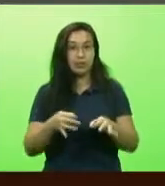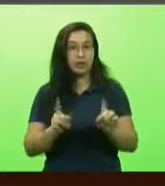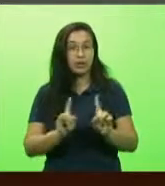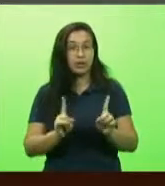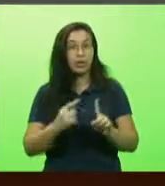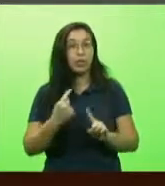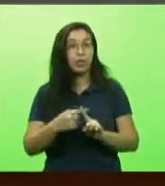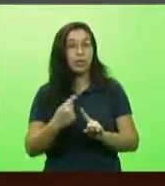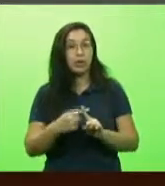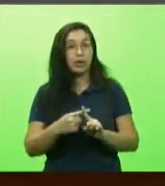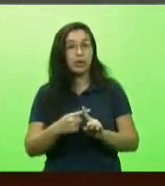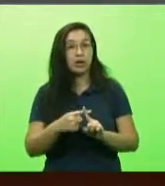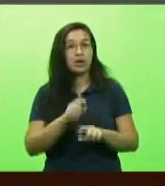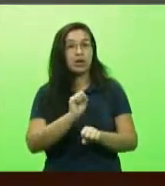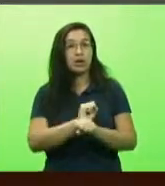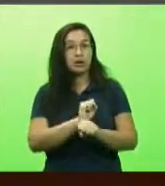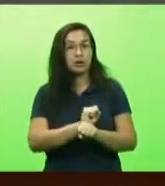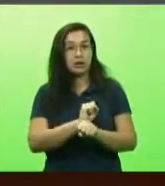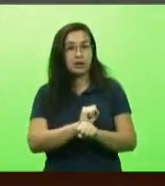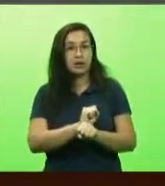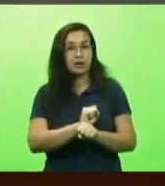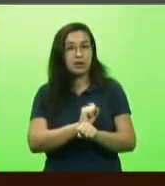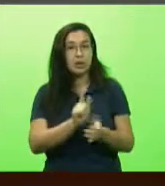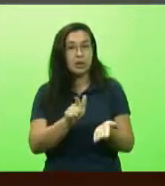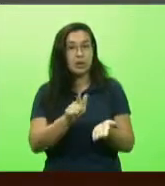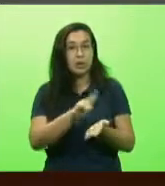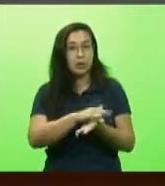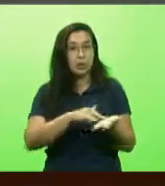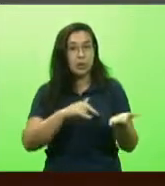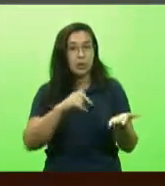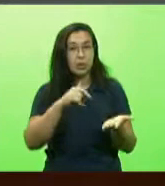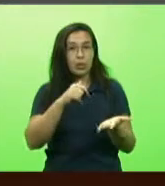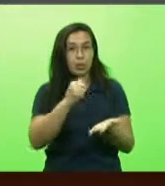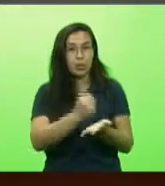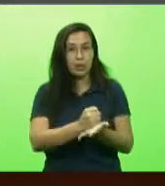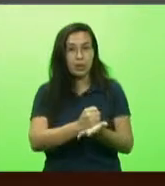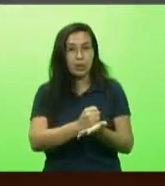os papéis do Supremo Tribunal de Justiça.